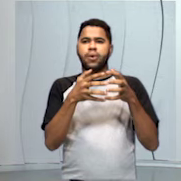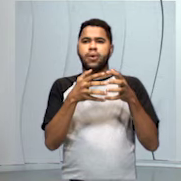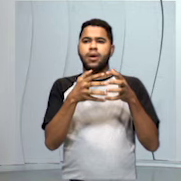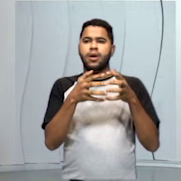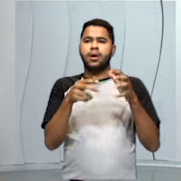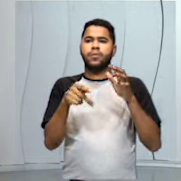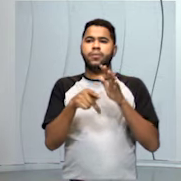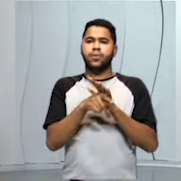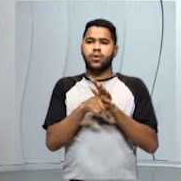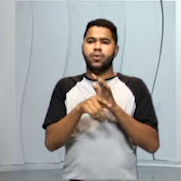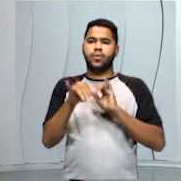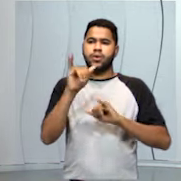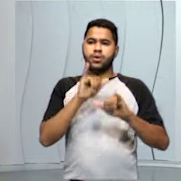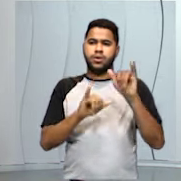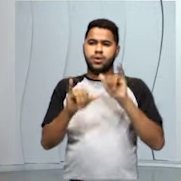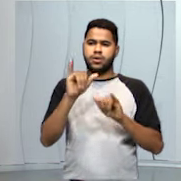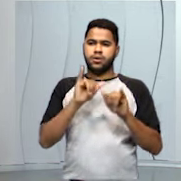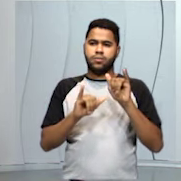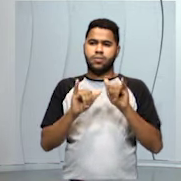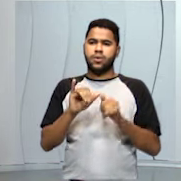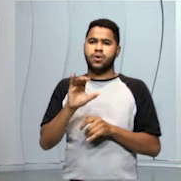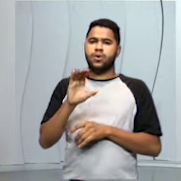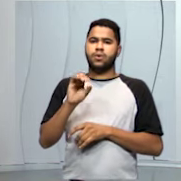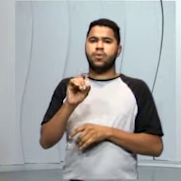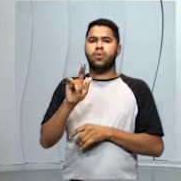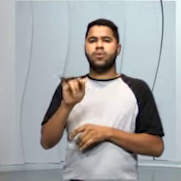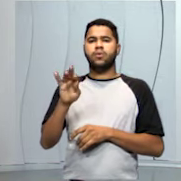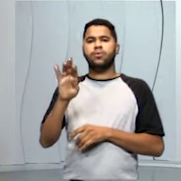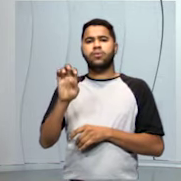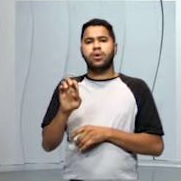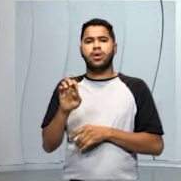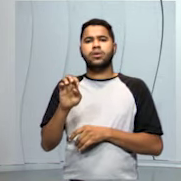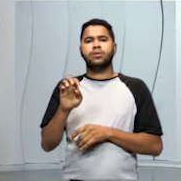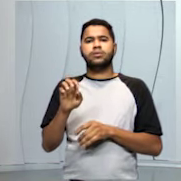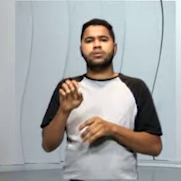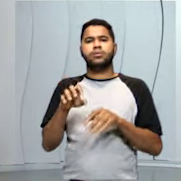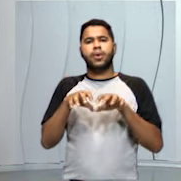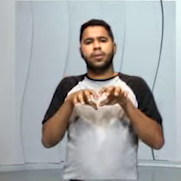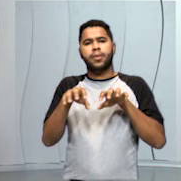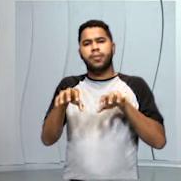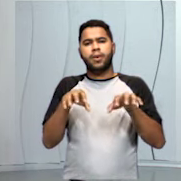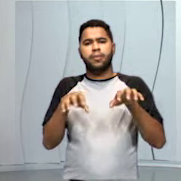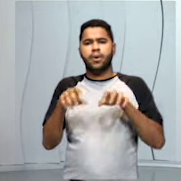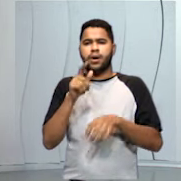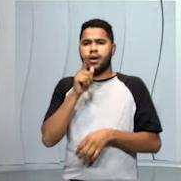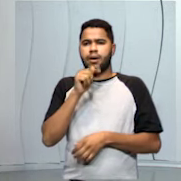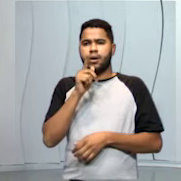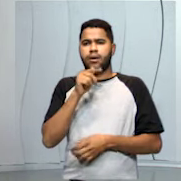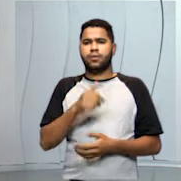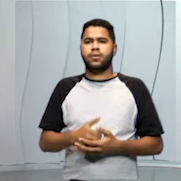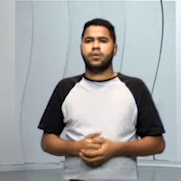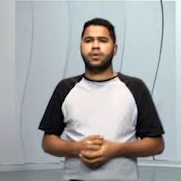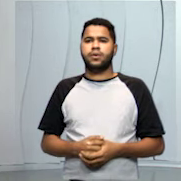reação química desses coagulantes para poder ser separada da água.